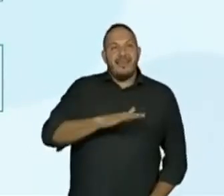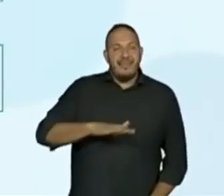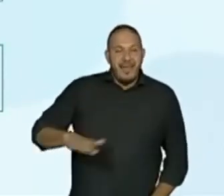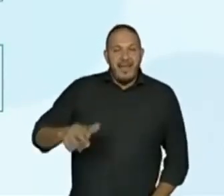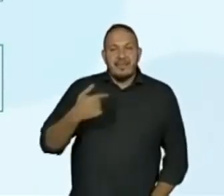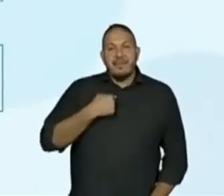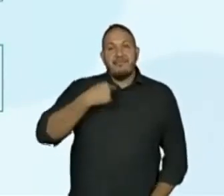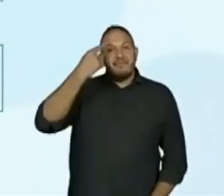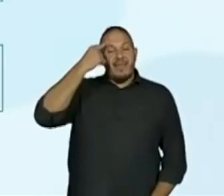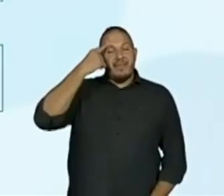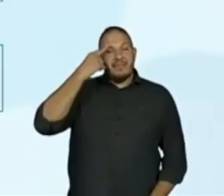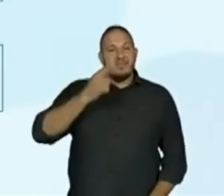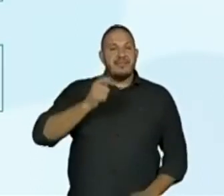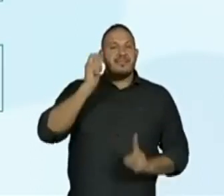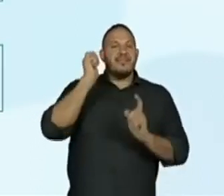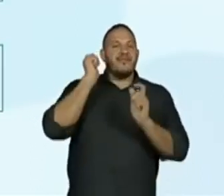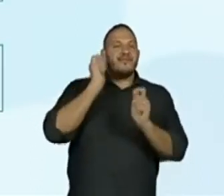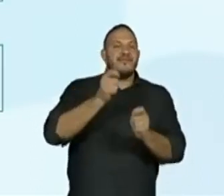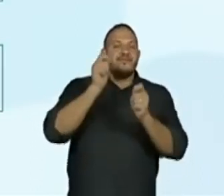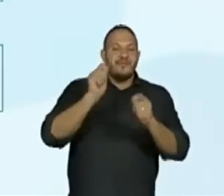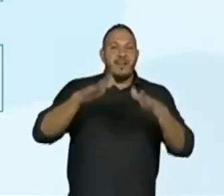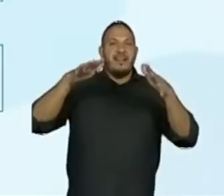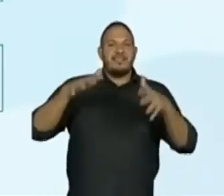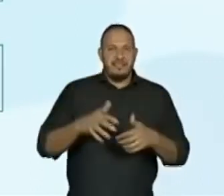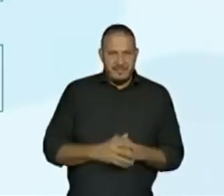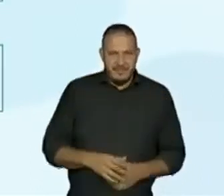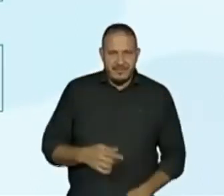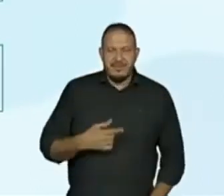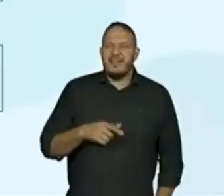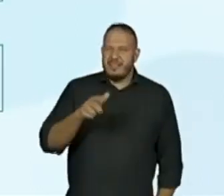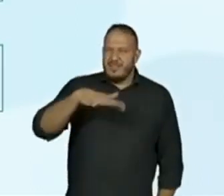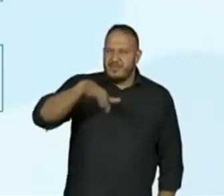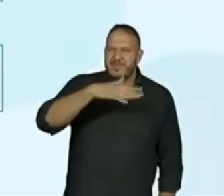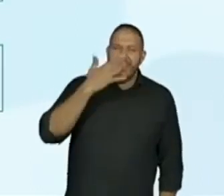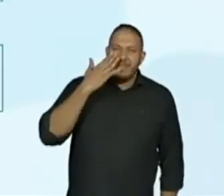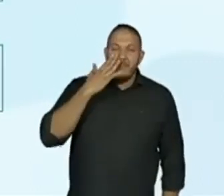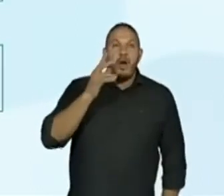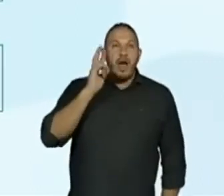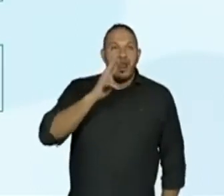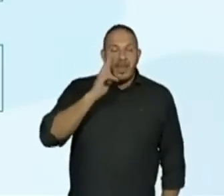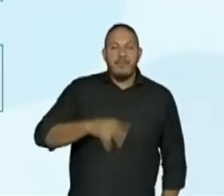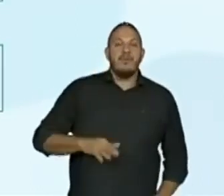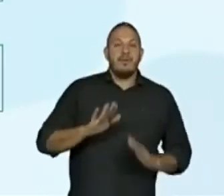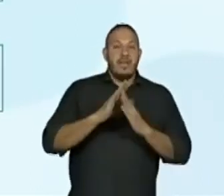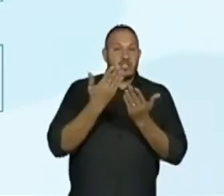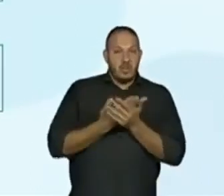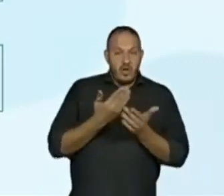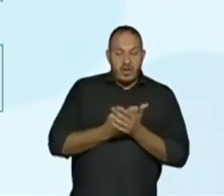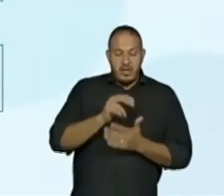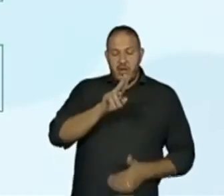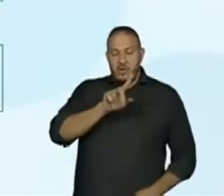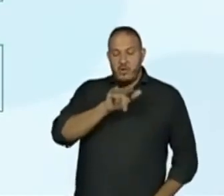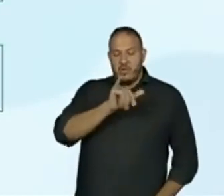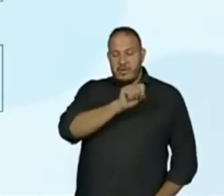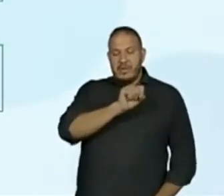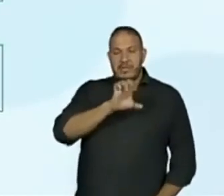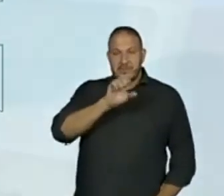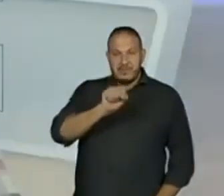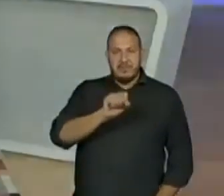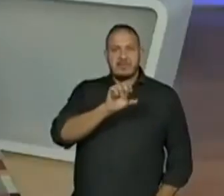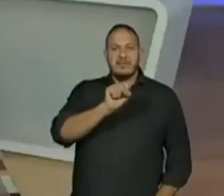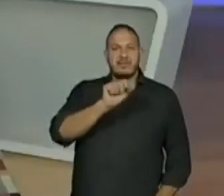em Fadas? Que todo mundo já falou da imaginação. Ah, ó, Escola Ulisses Sanches Ramírez.